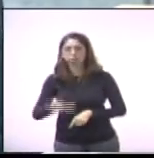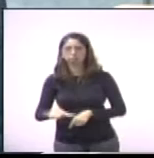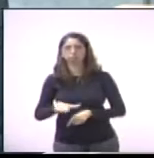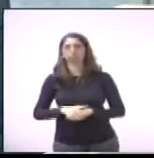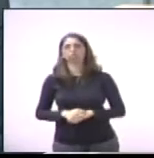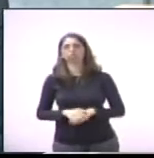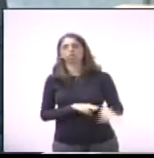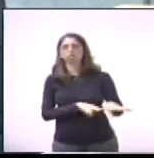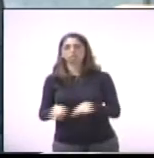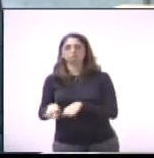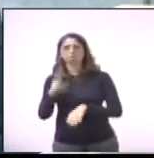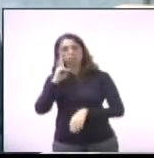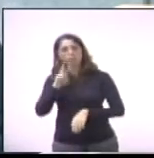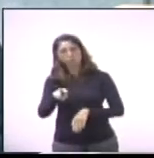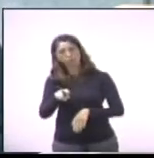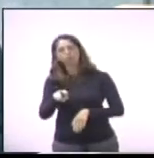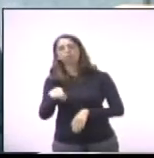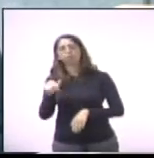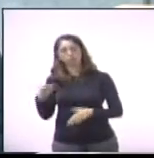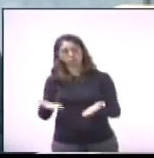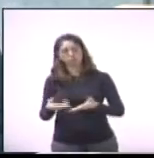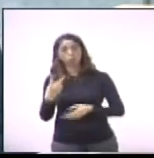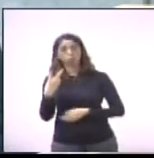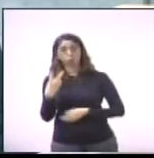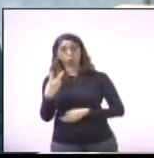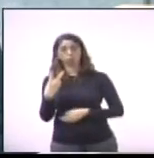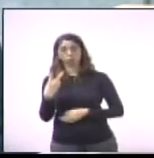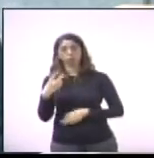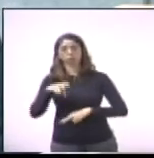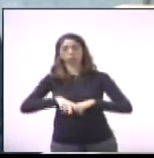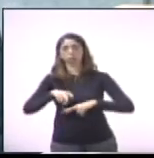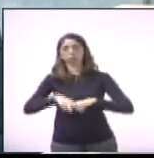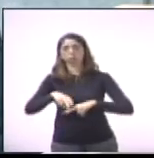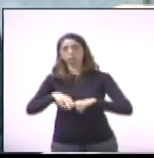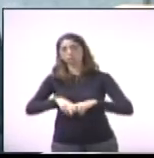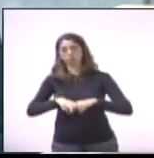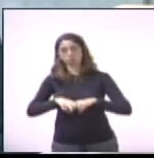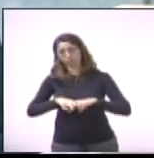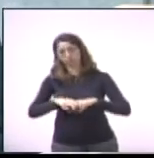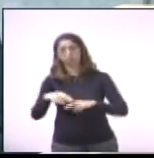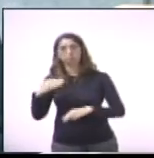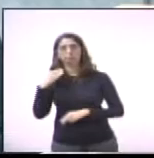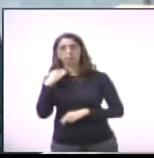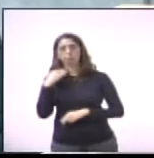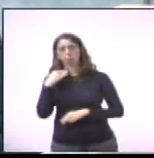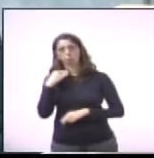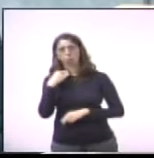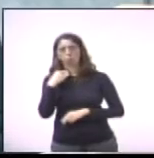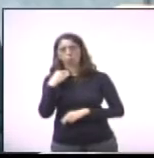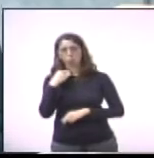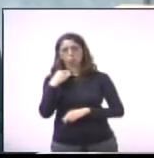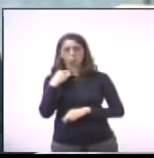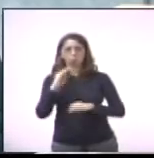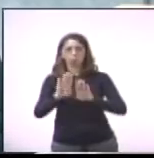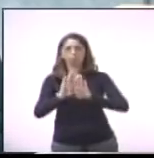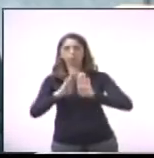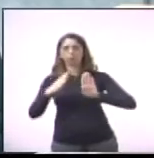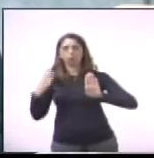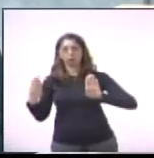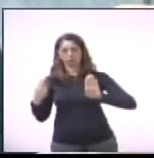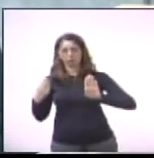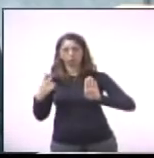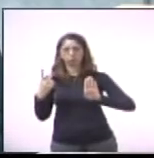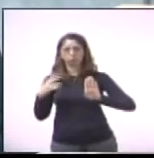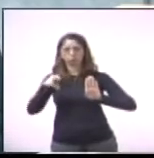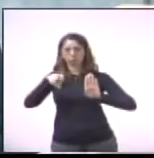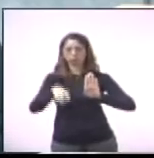caso essa semana, eu me deparei com duas crianças sentadas na porta do banco, de um banco aqui do centro da cidade,